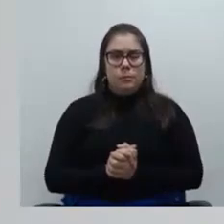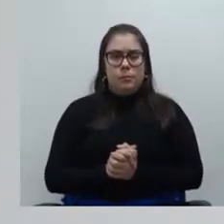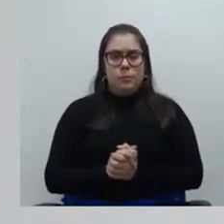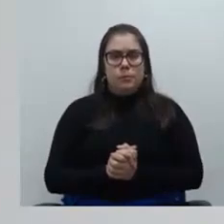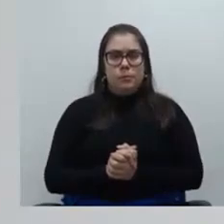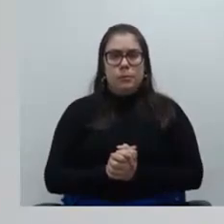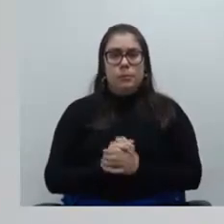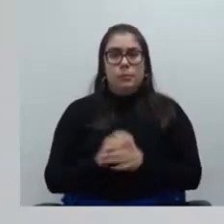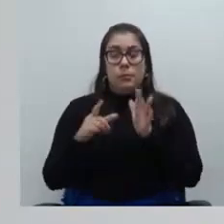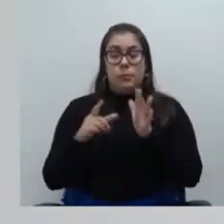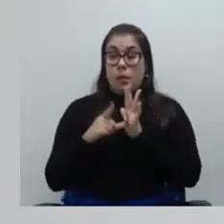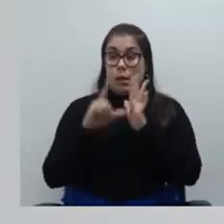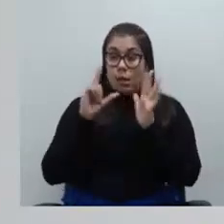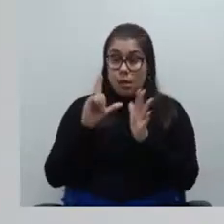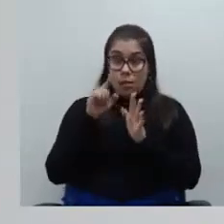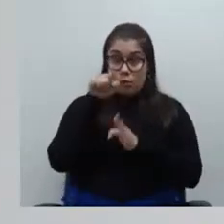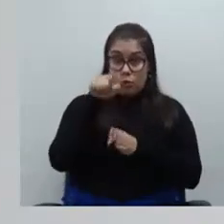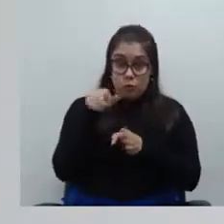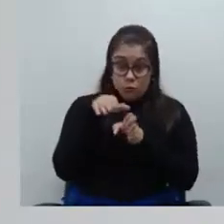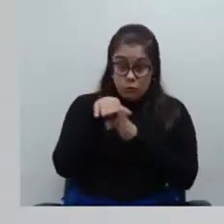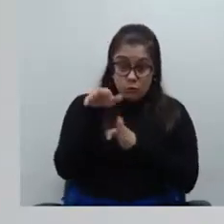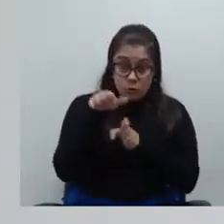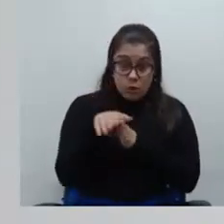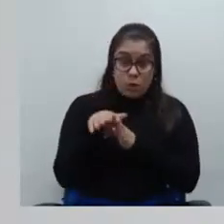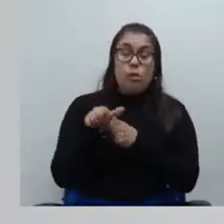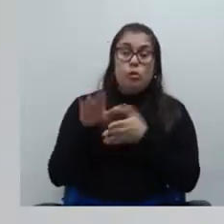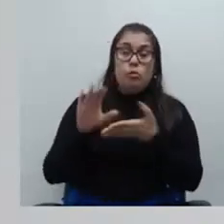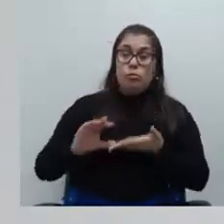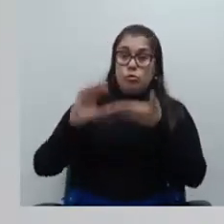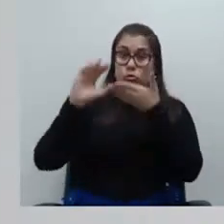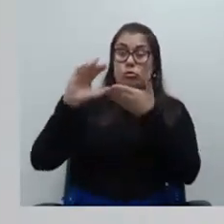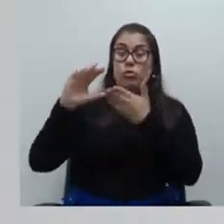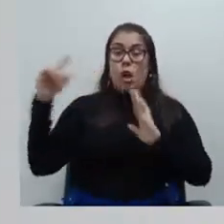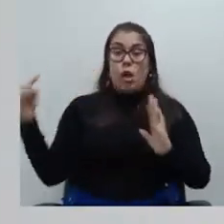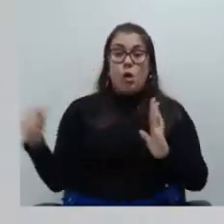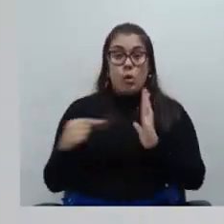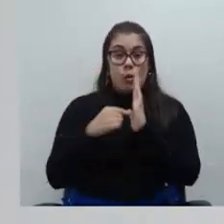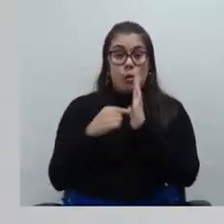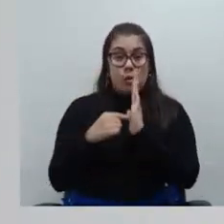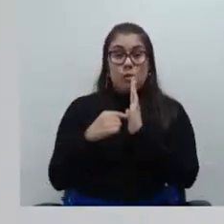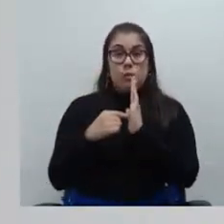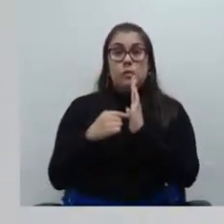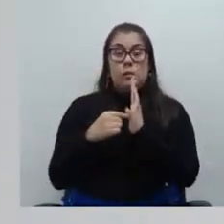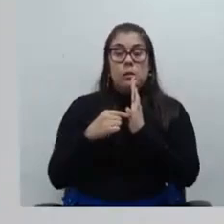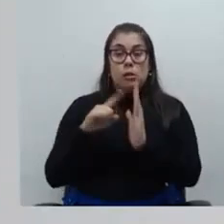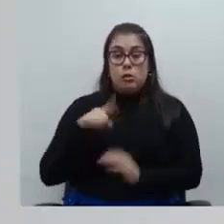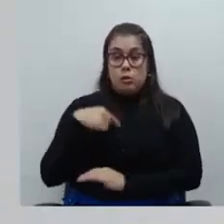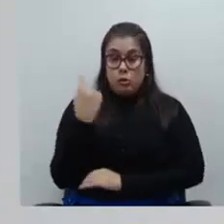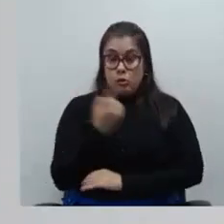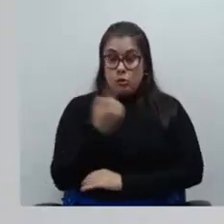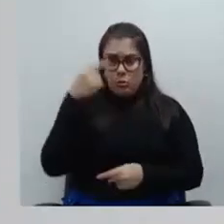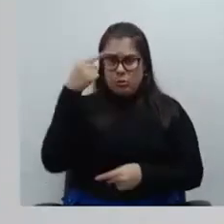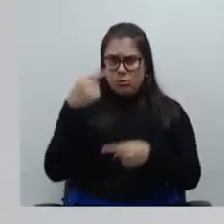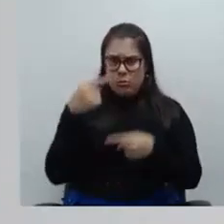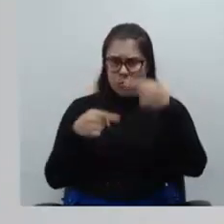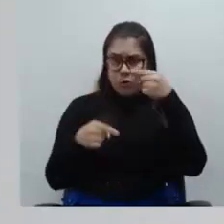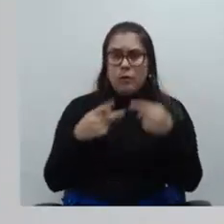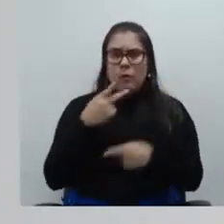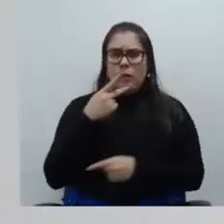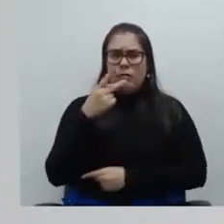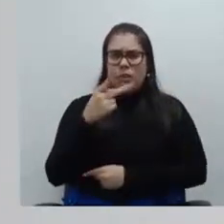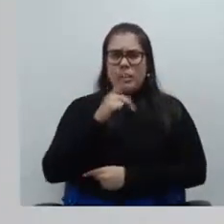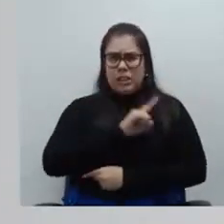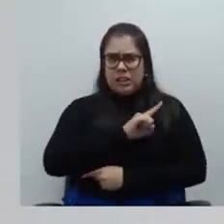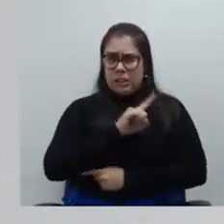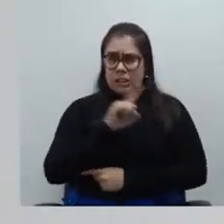então antes do conselheiro vir a este conselho acusar essa gestão de que não estamos proibindo ou negando o direito aos